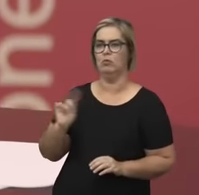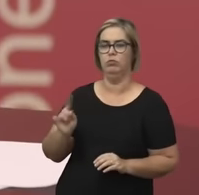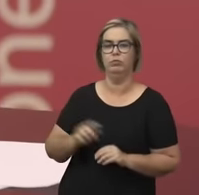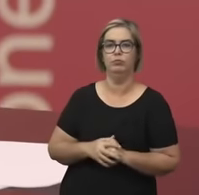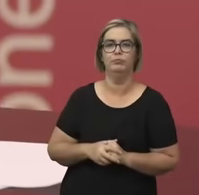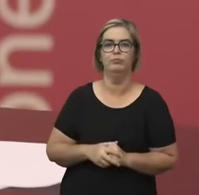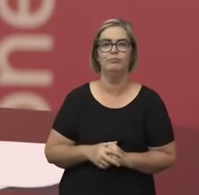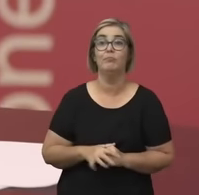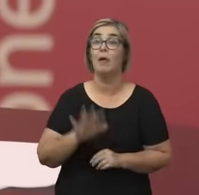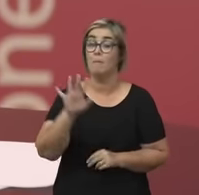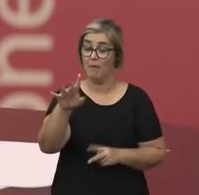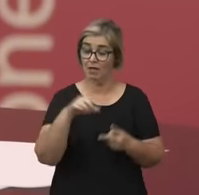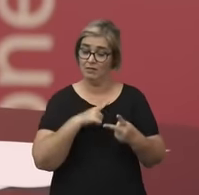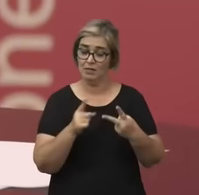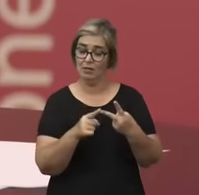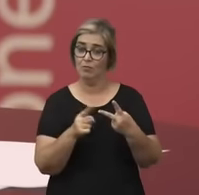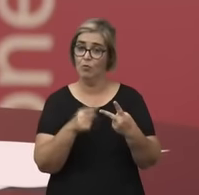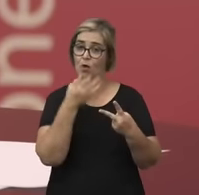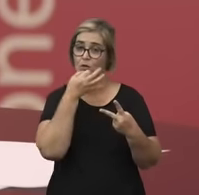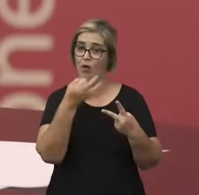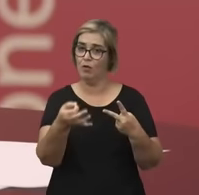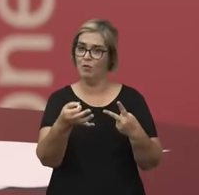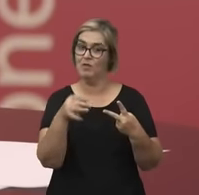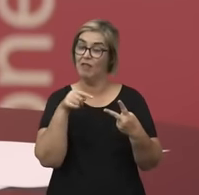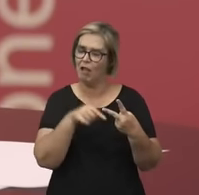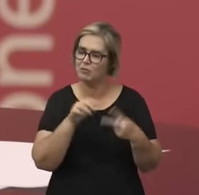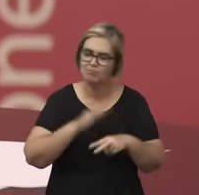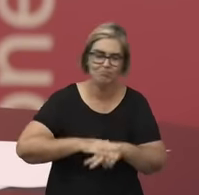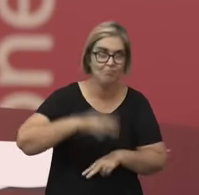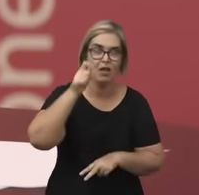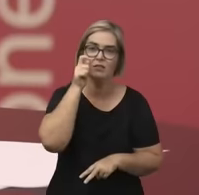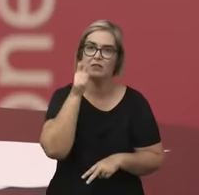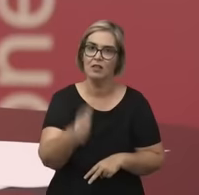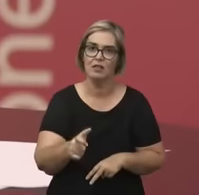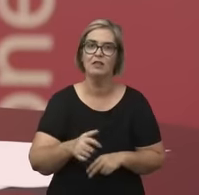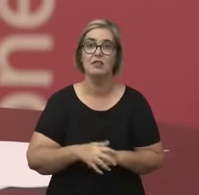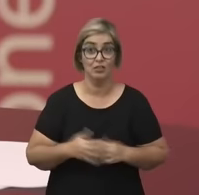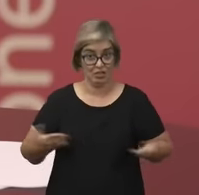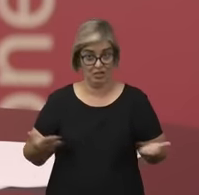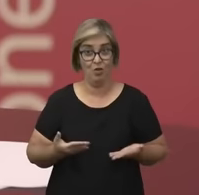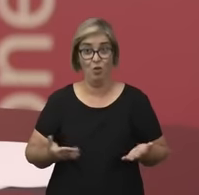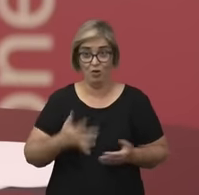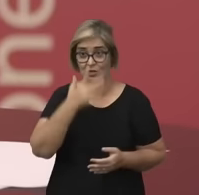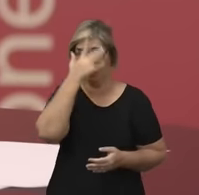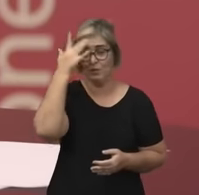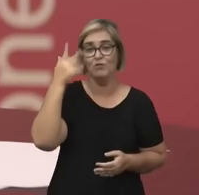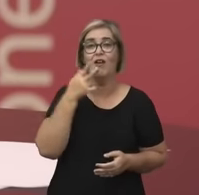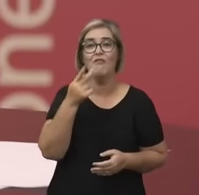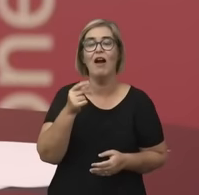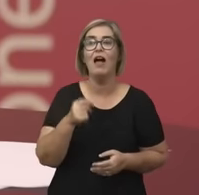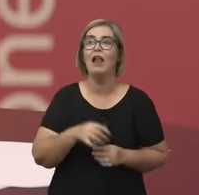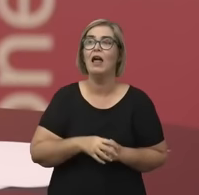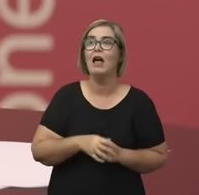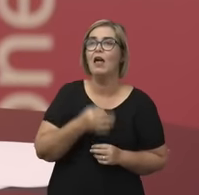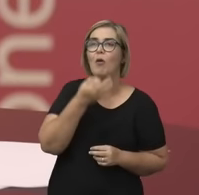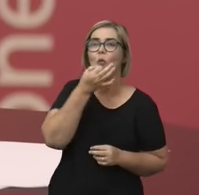Mas tem um outro argumento, que é o argumento mais interessante, que hoje em dia é considerado como um argumento que,